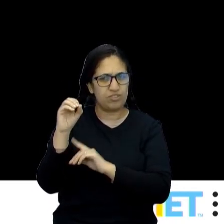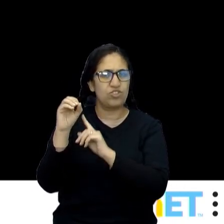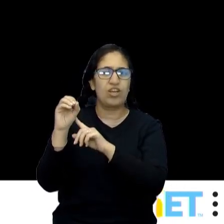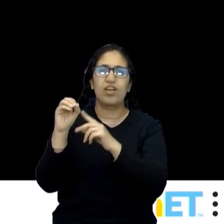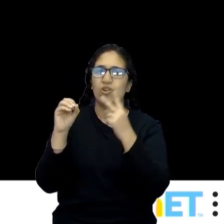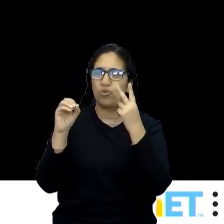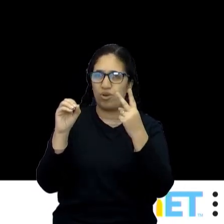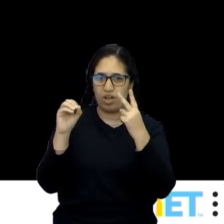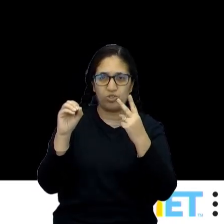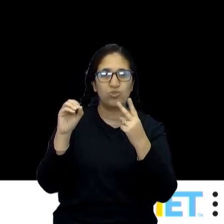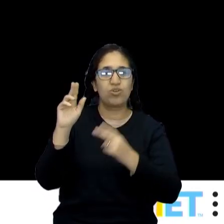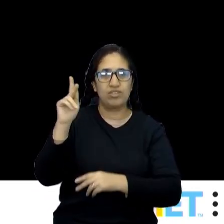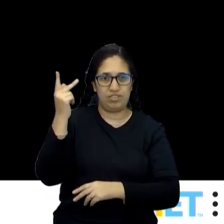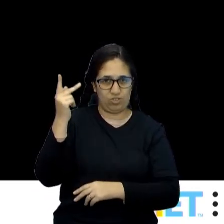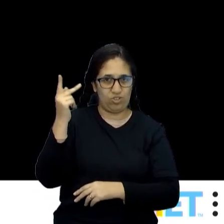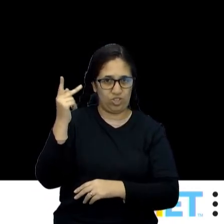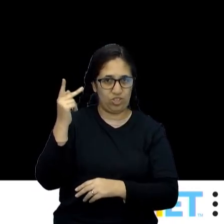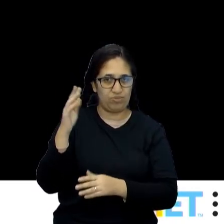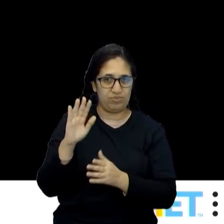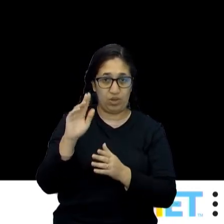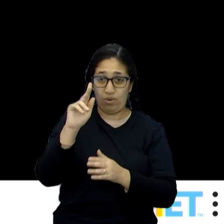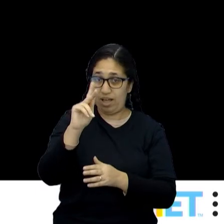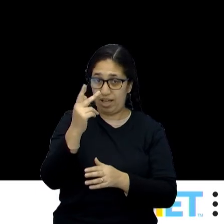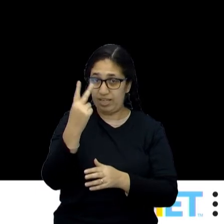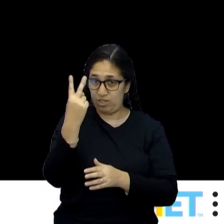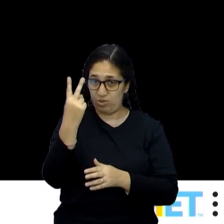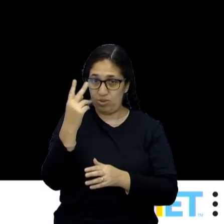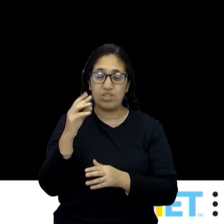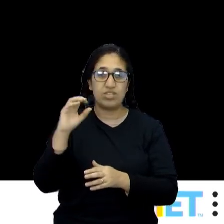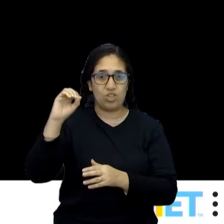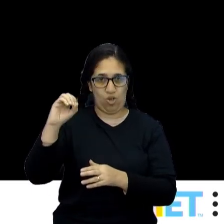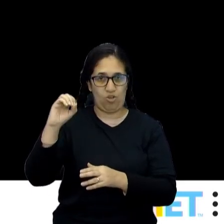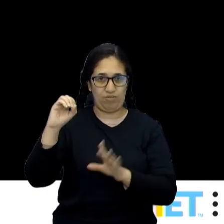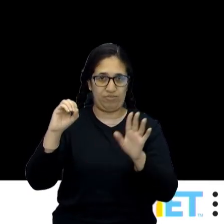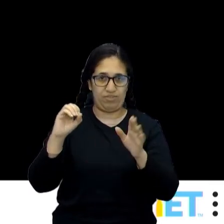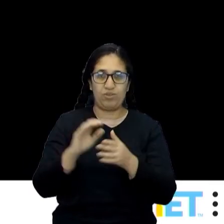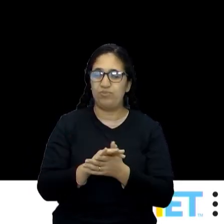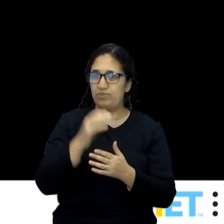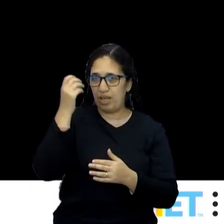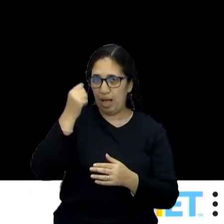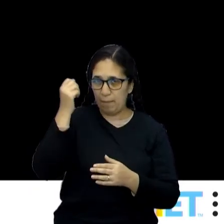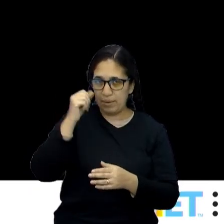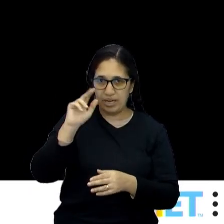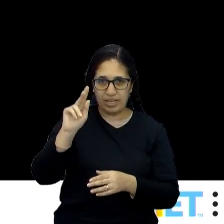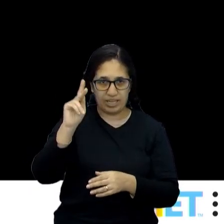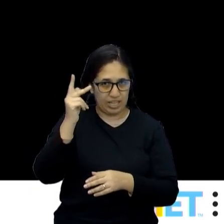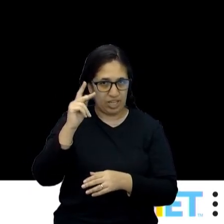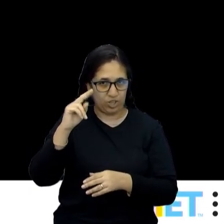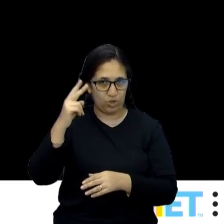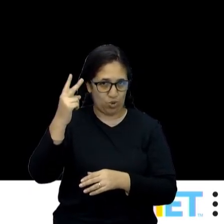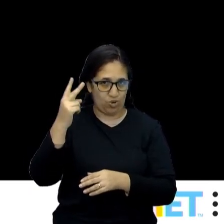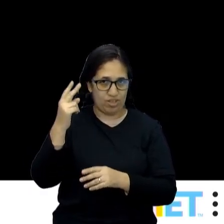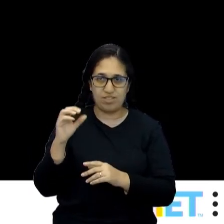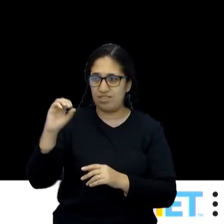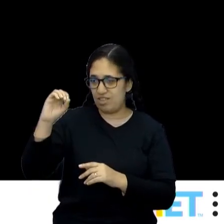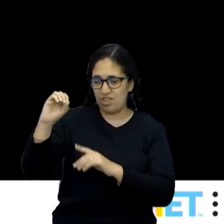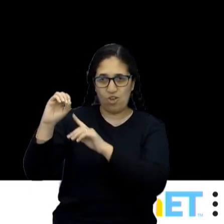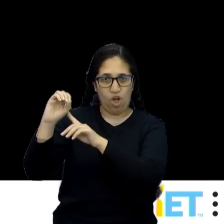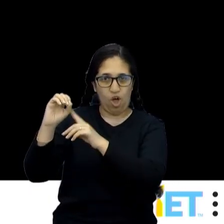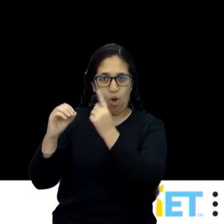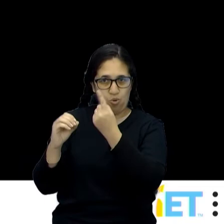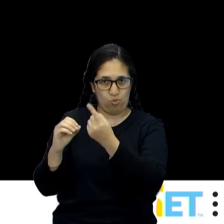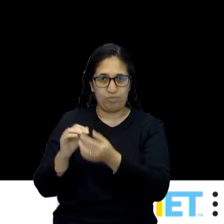fórmula da água é H2O, né, tem dois hidrogênios e um oxigênio. Então, ó, vou pedir pra mostrar